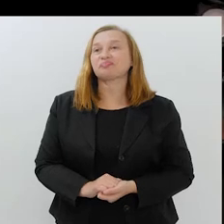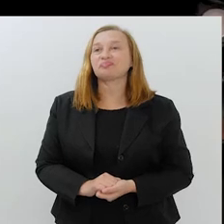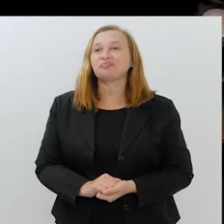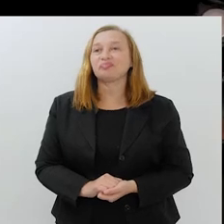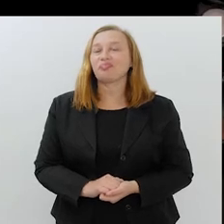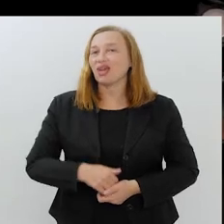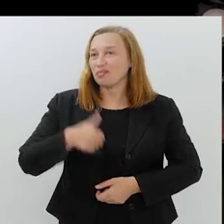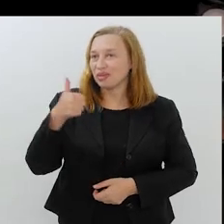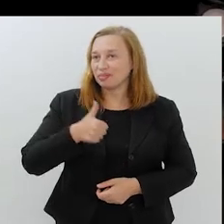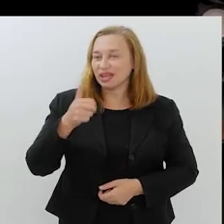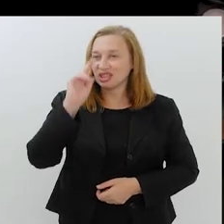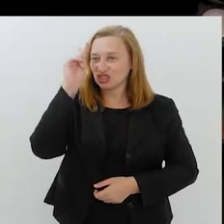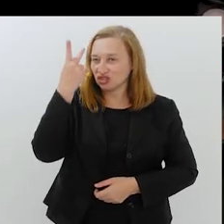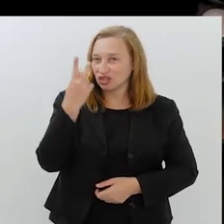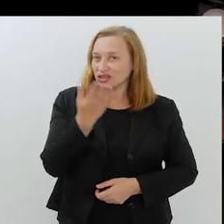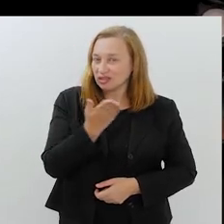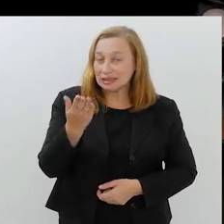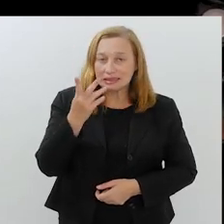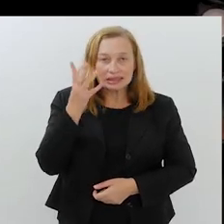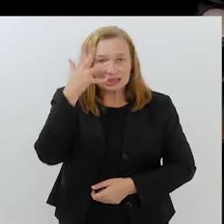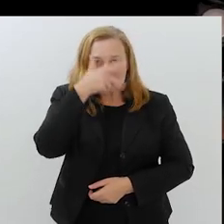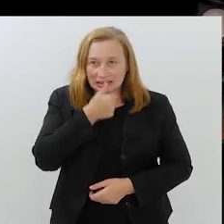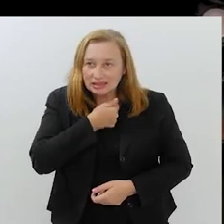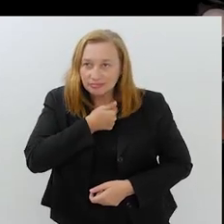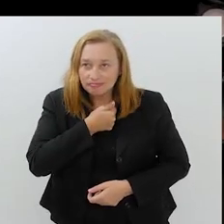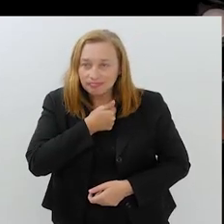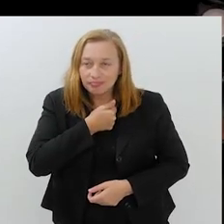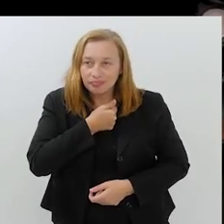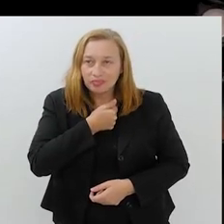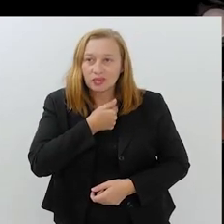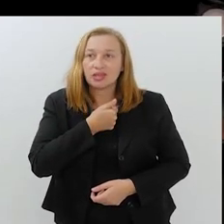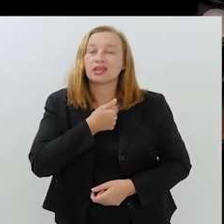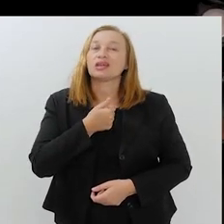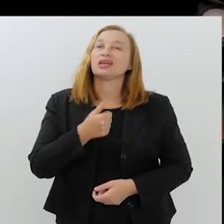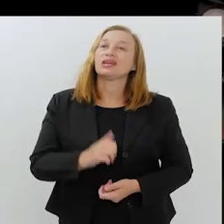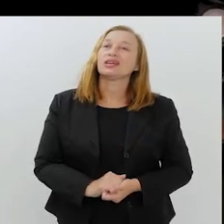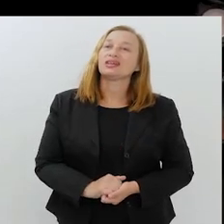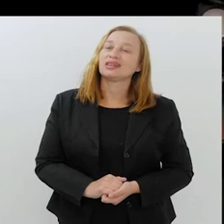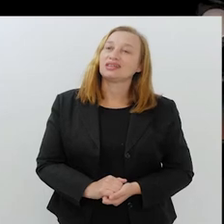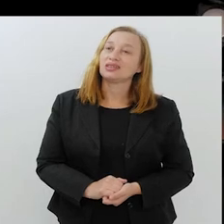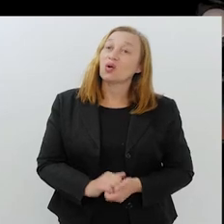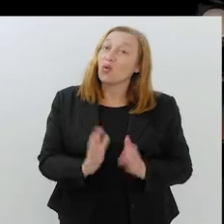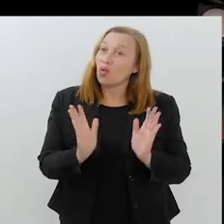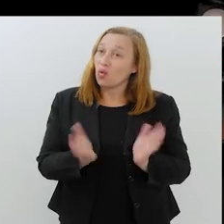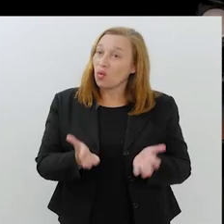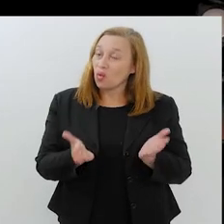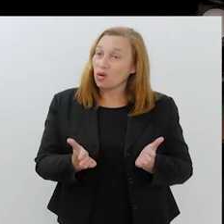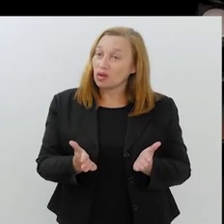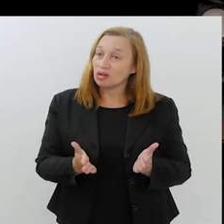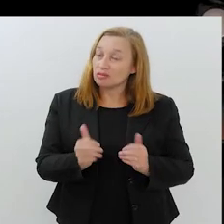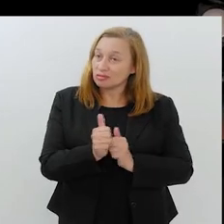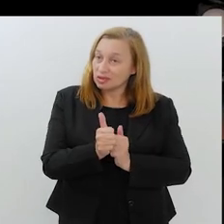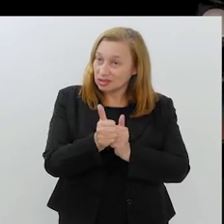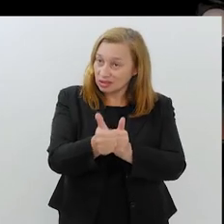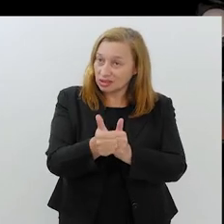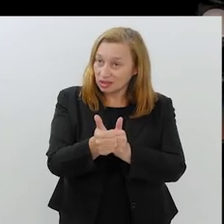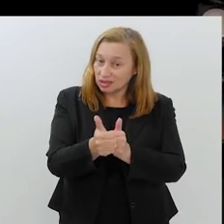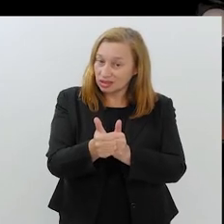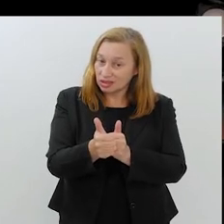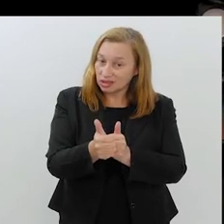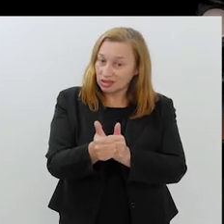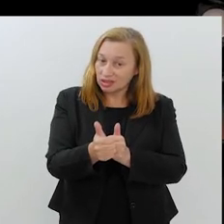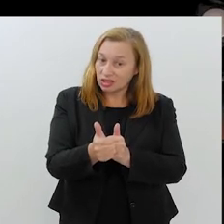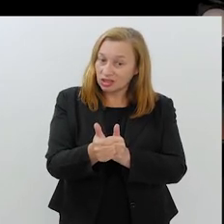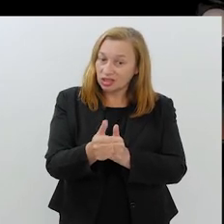que, primeiro, que a história de vocês é muito bonita. E ela pega, porque hoje eu sou uma